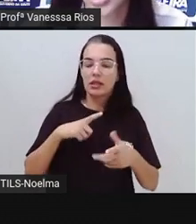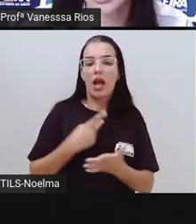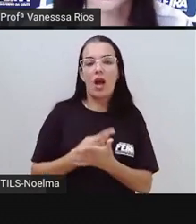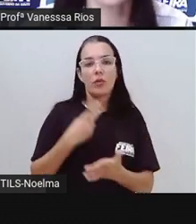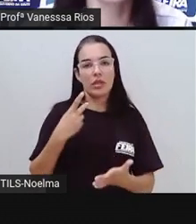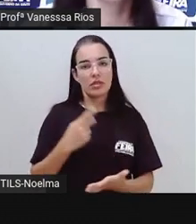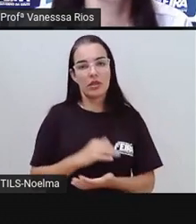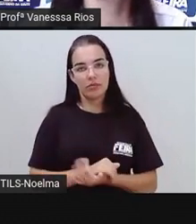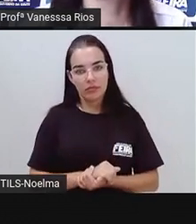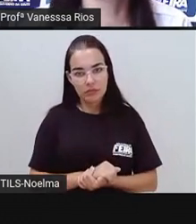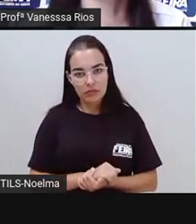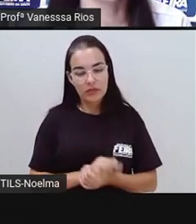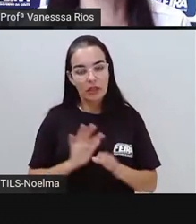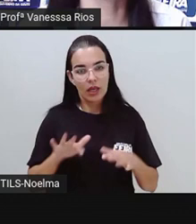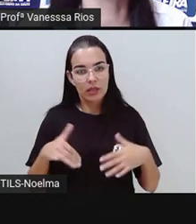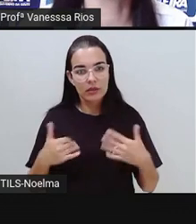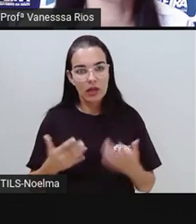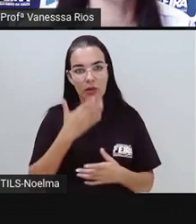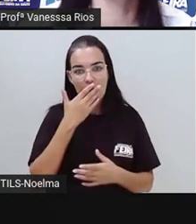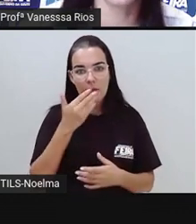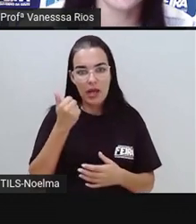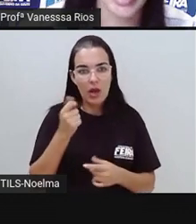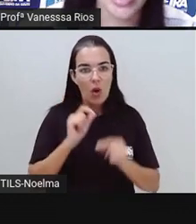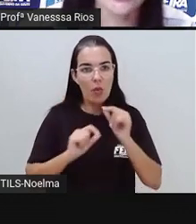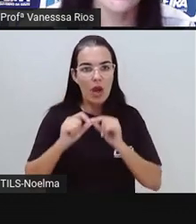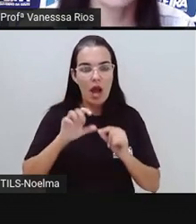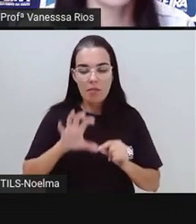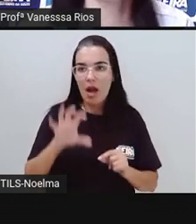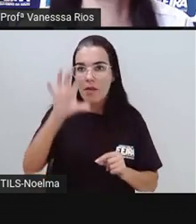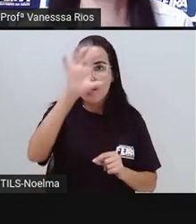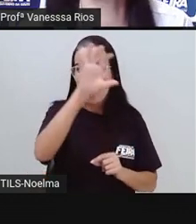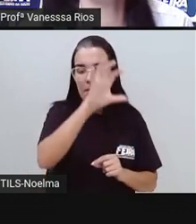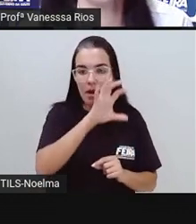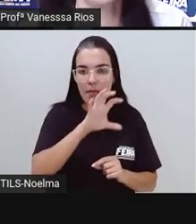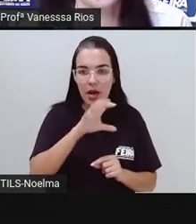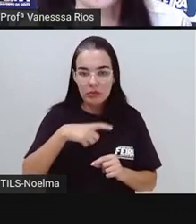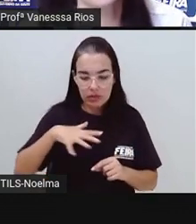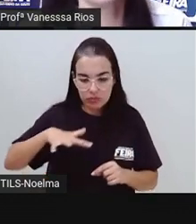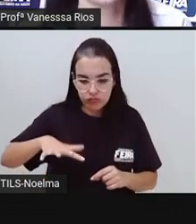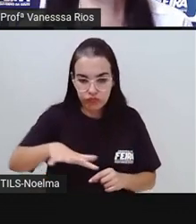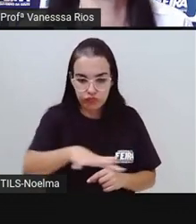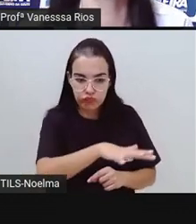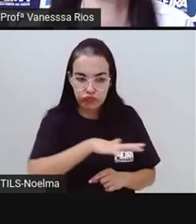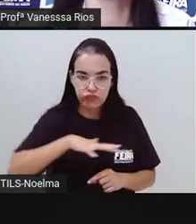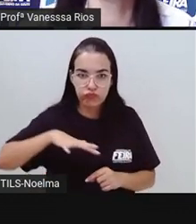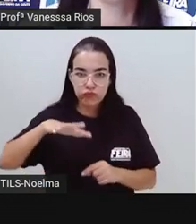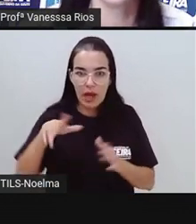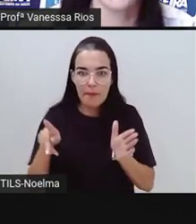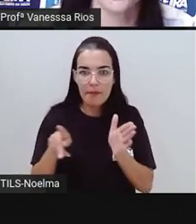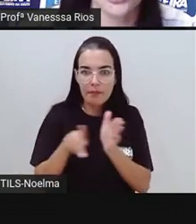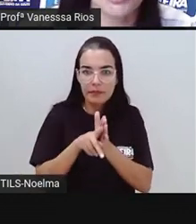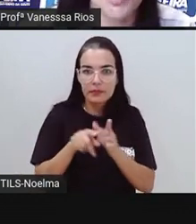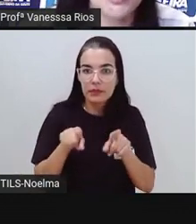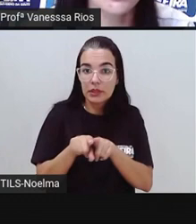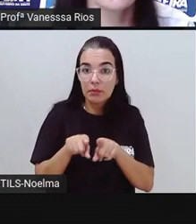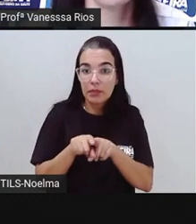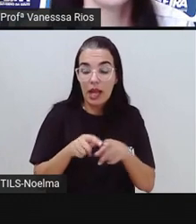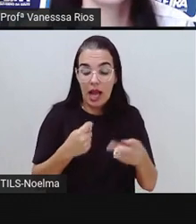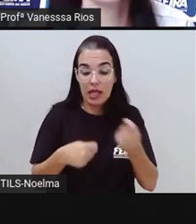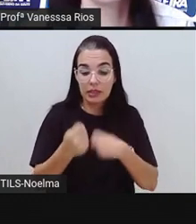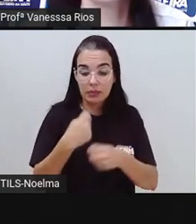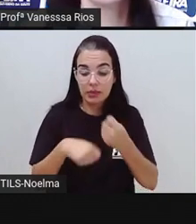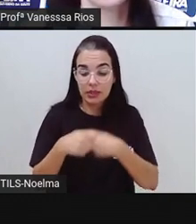atendidas. Então por questões territoriais, mas principalmente por questões administrativas,